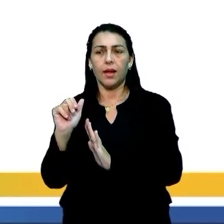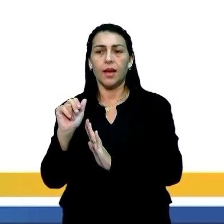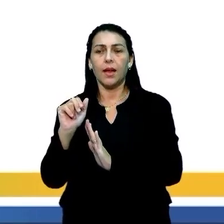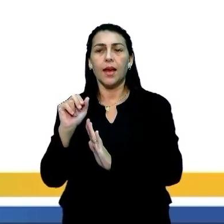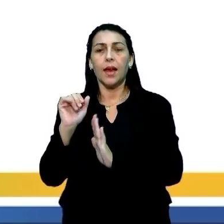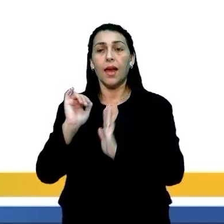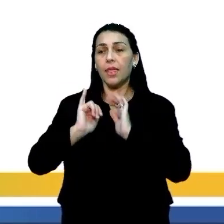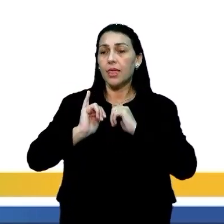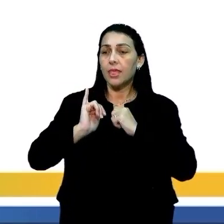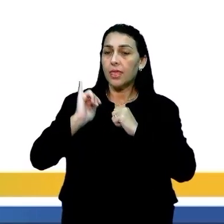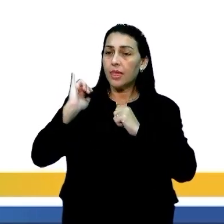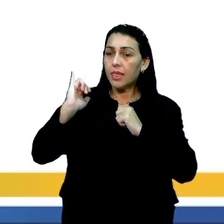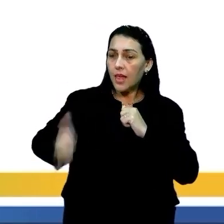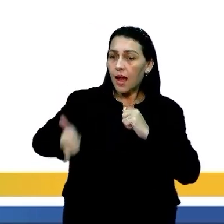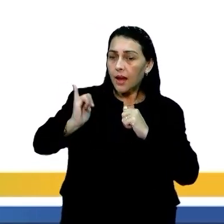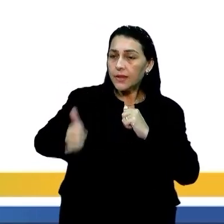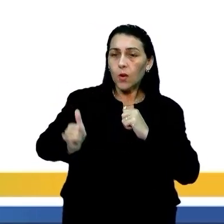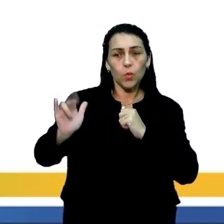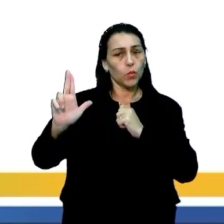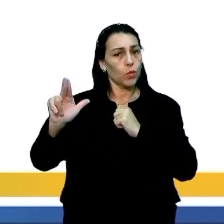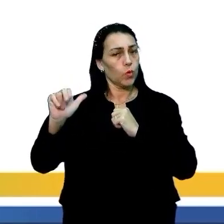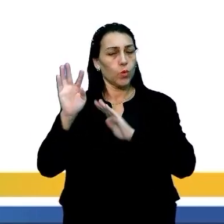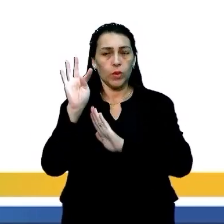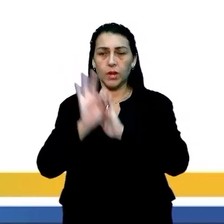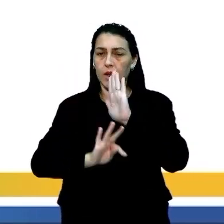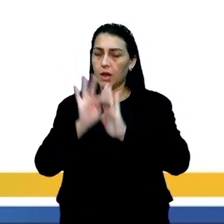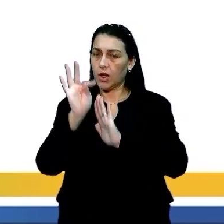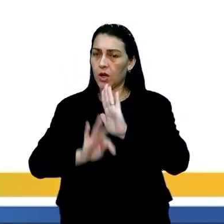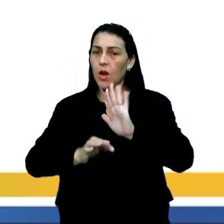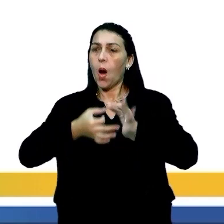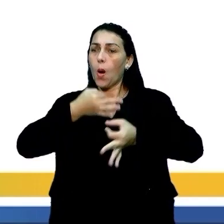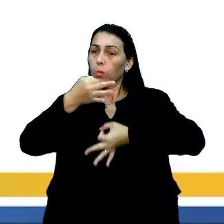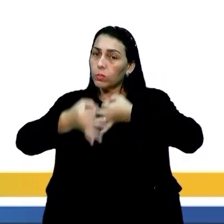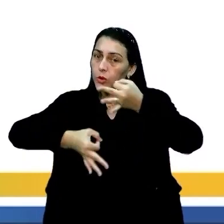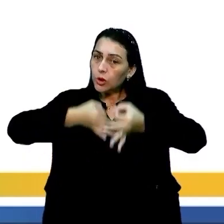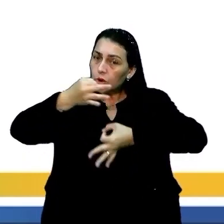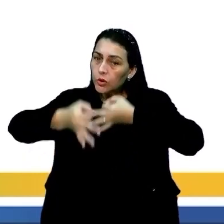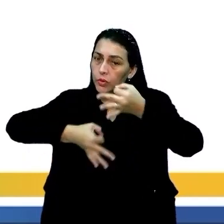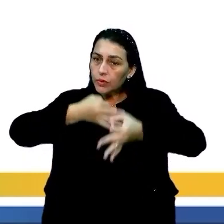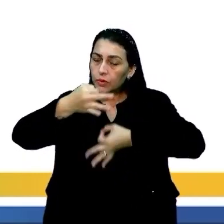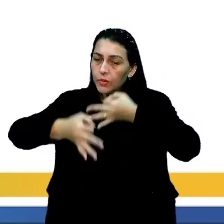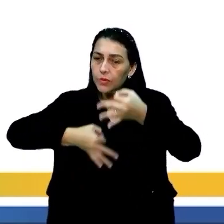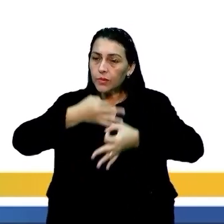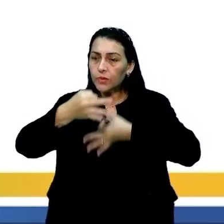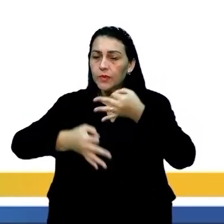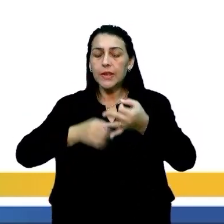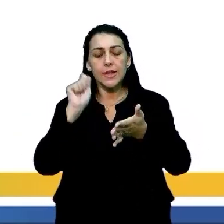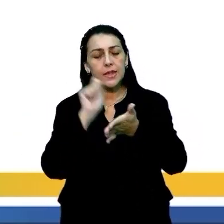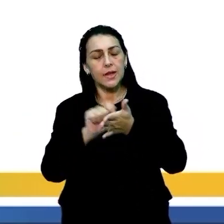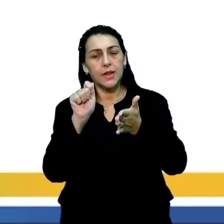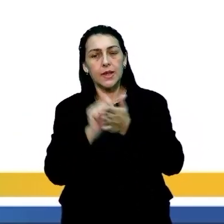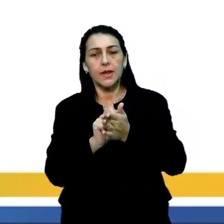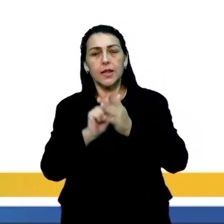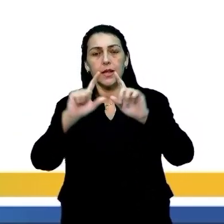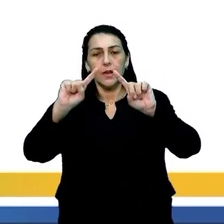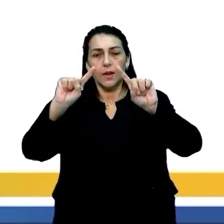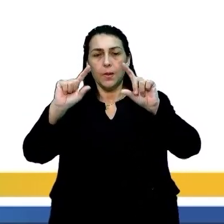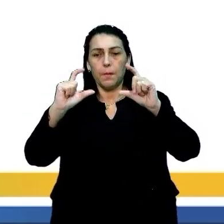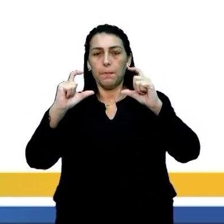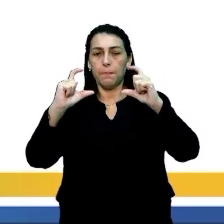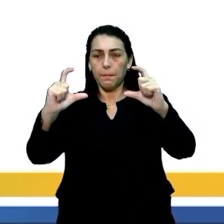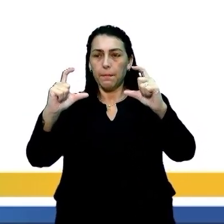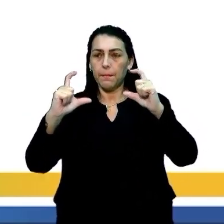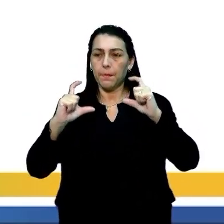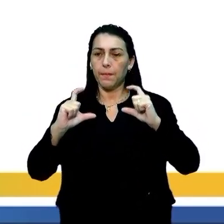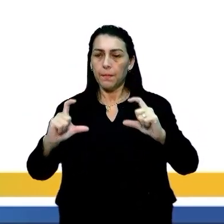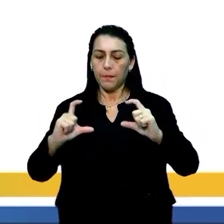Eu sei que a estrutura desse texto é um texto dissertativo argumentativo. Ele vai ser escrito em parágrafos, ele vai ter uma